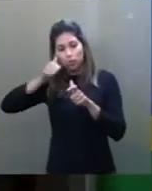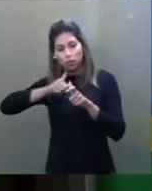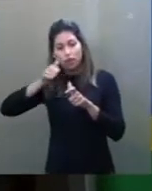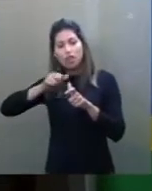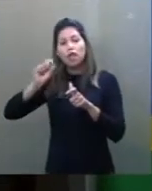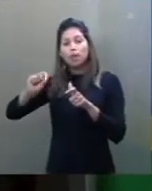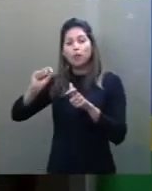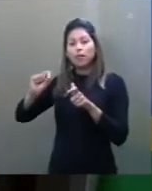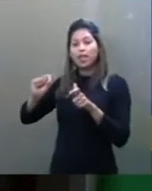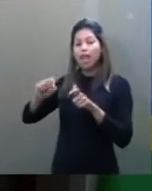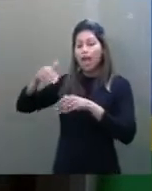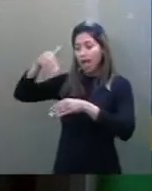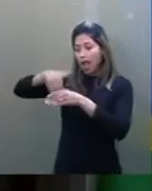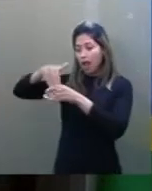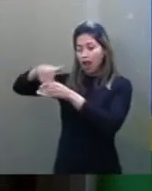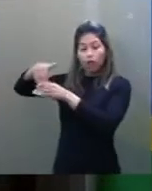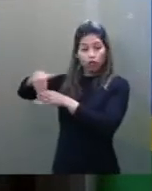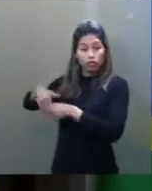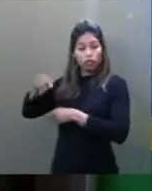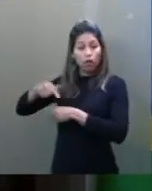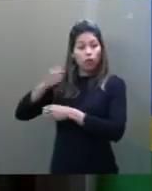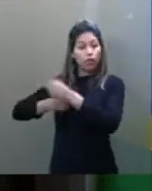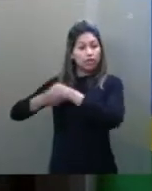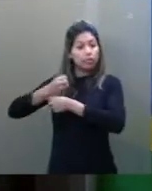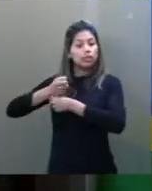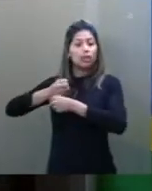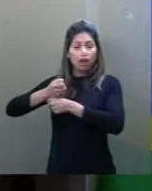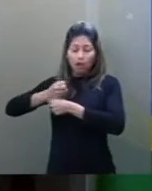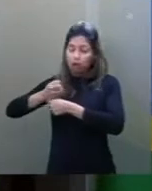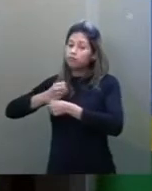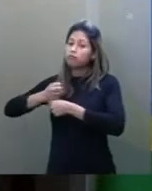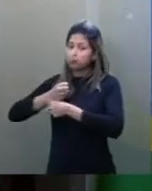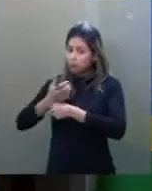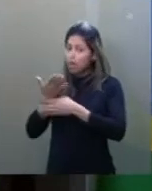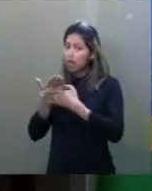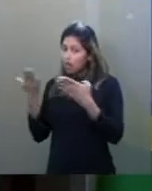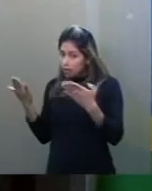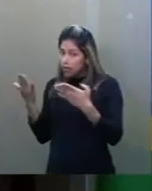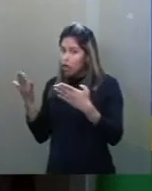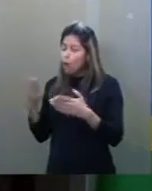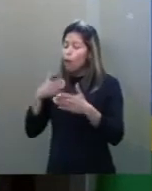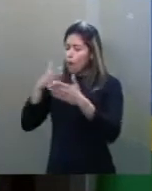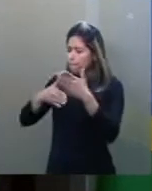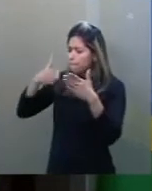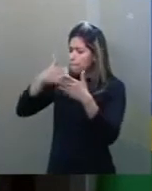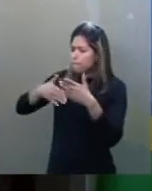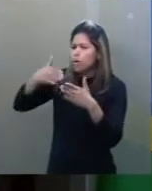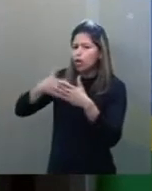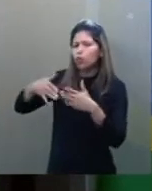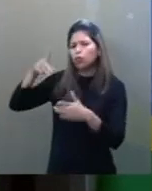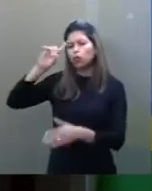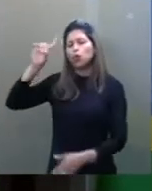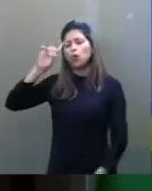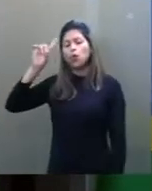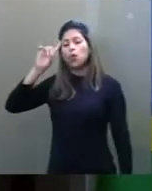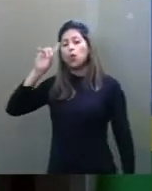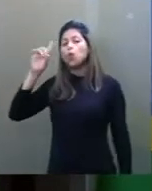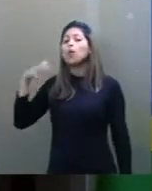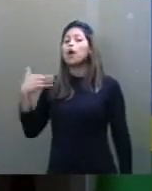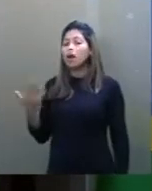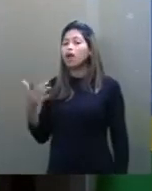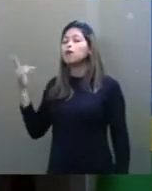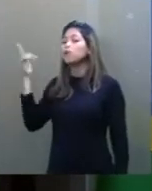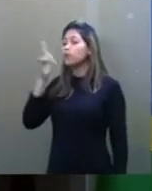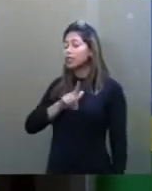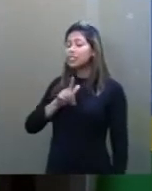ano. Tem sido uma luta, senador Bezerra, constante para convencer, para dizer para